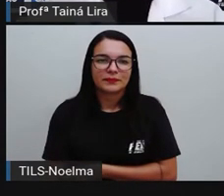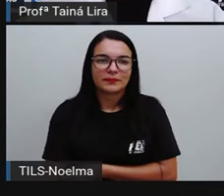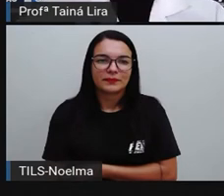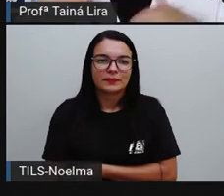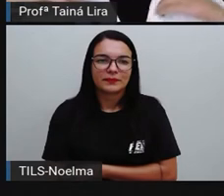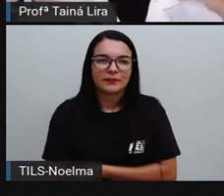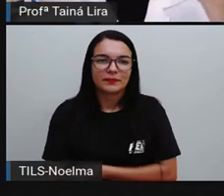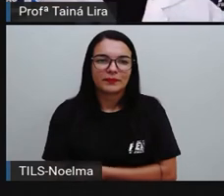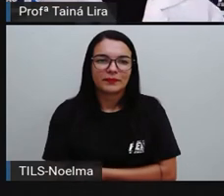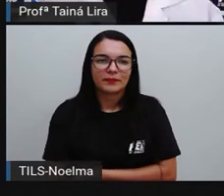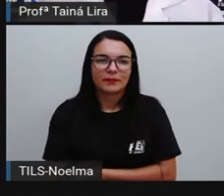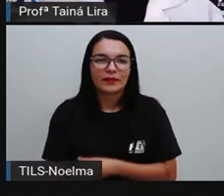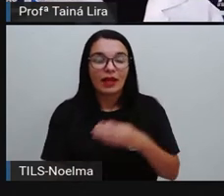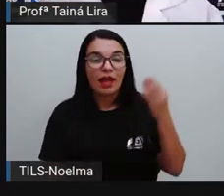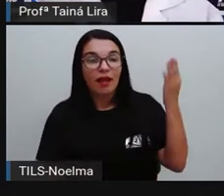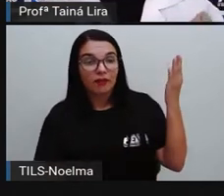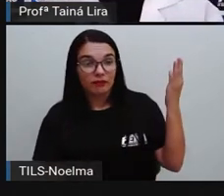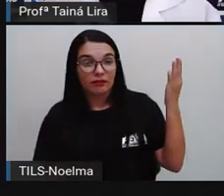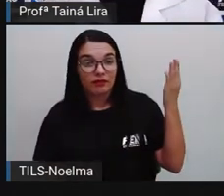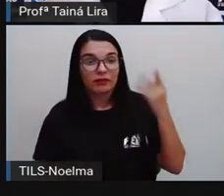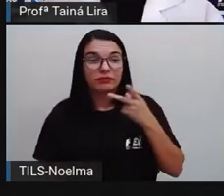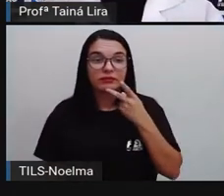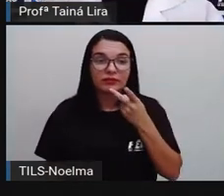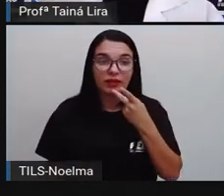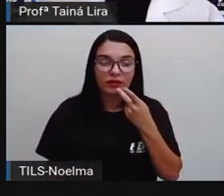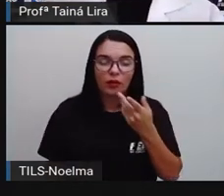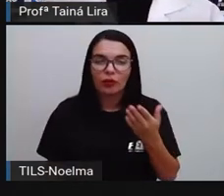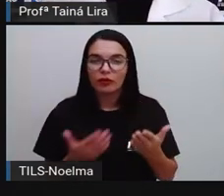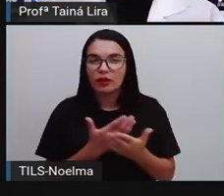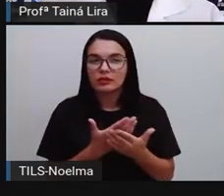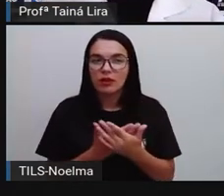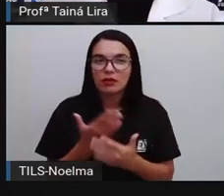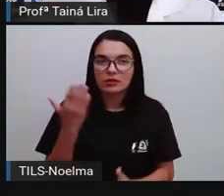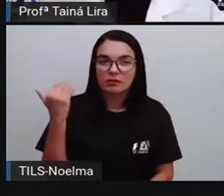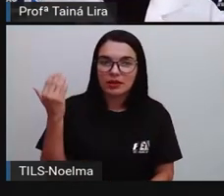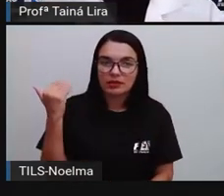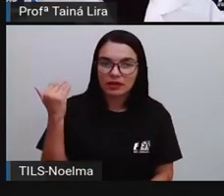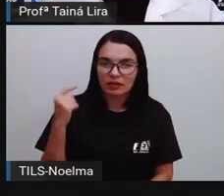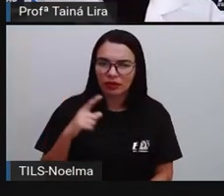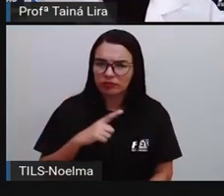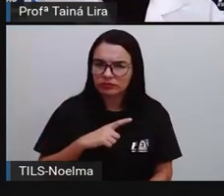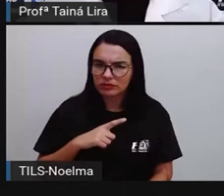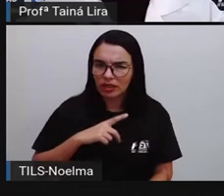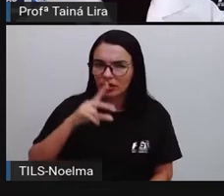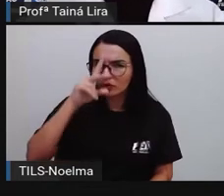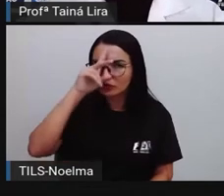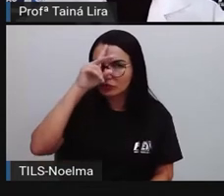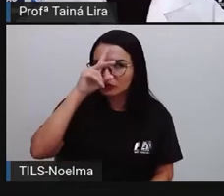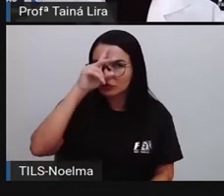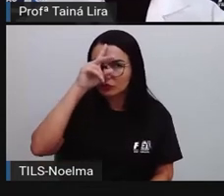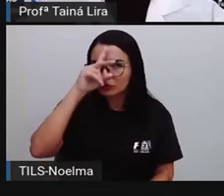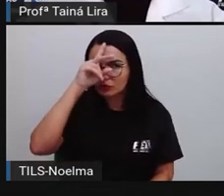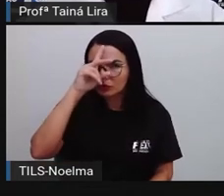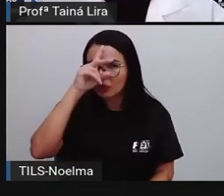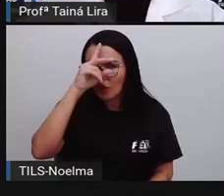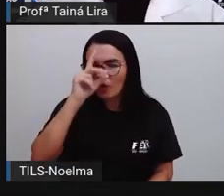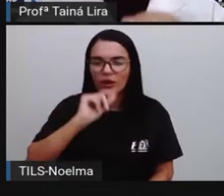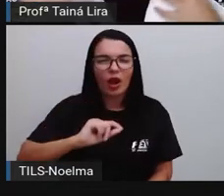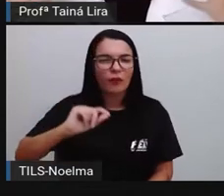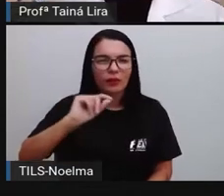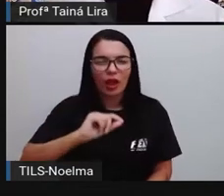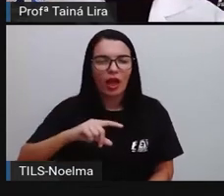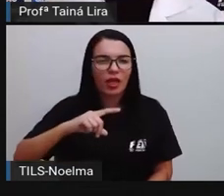Bom, e a Pró falou com vocês nas aulas anteriores que nas histórias em quadrinhos a gente tinha